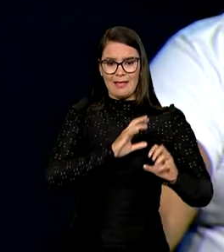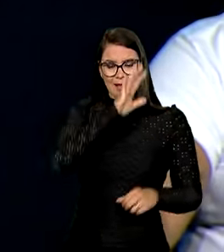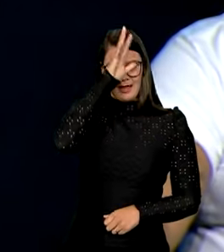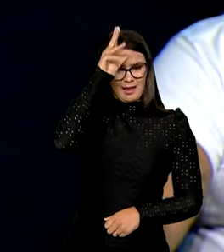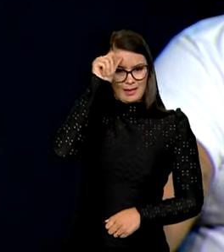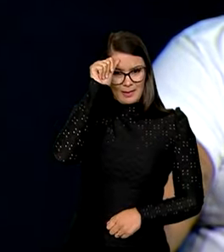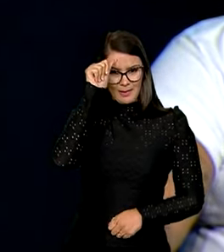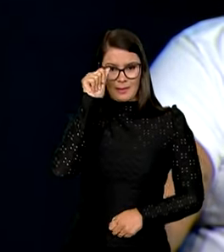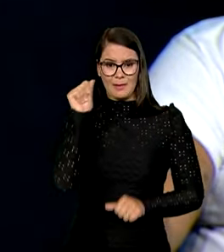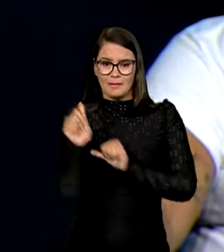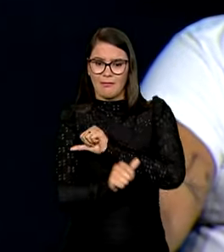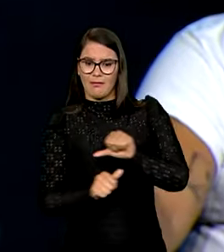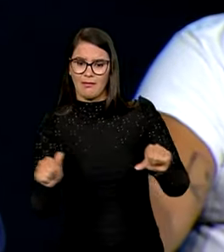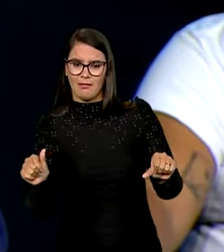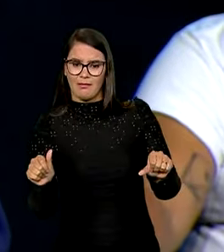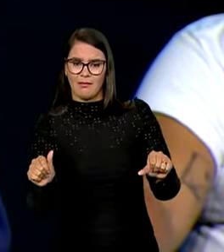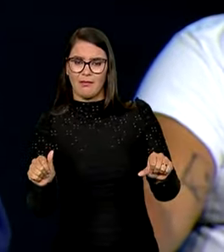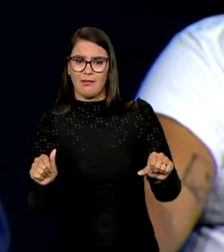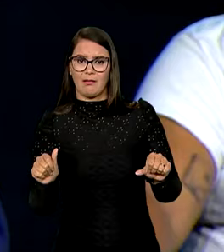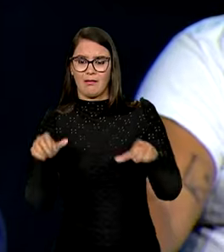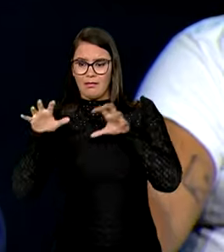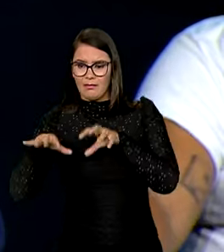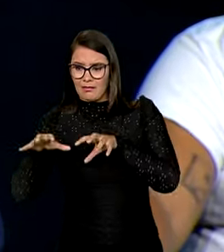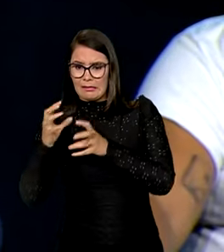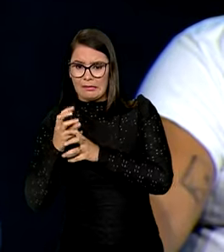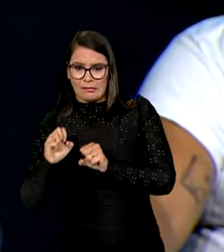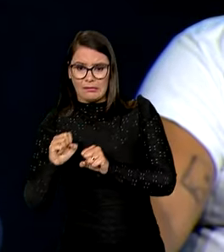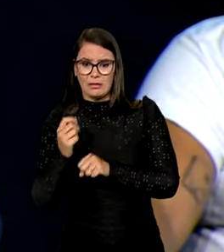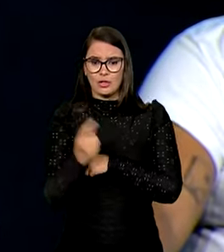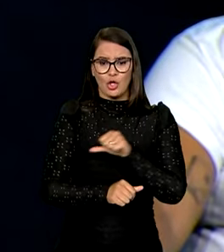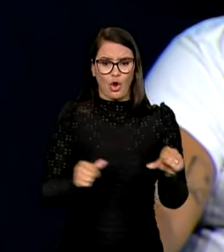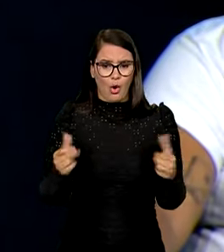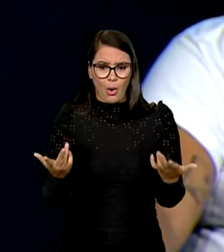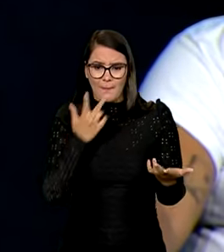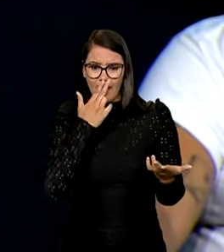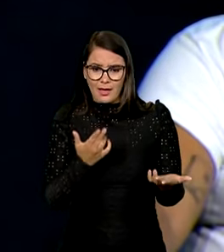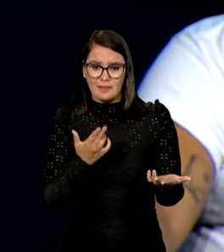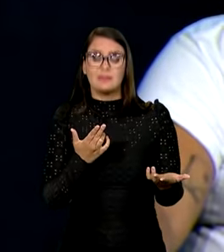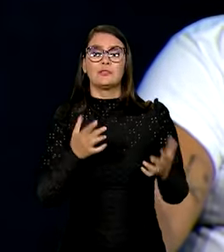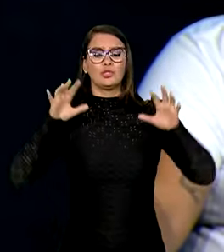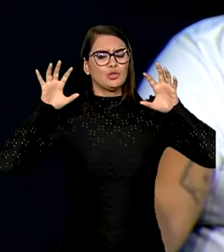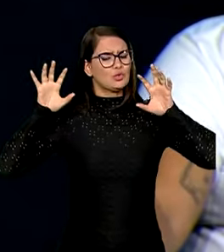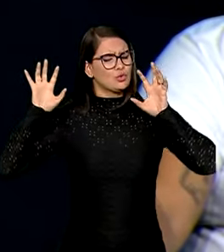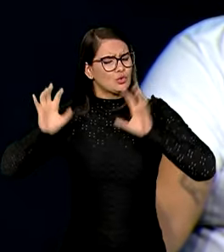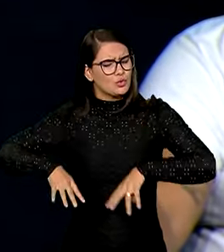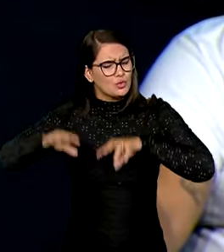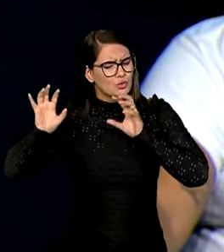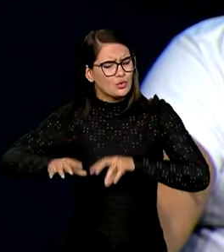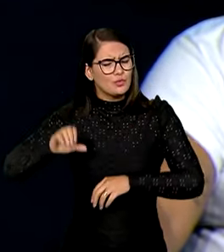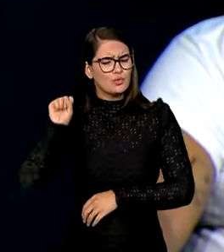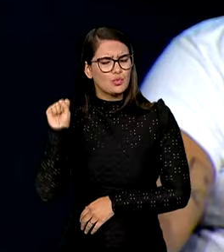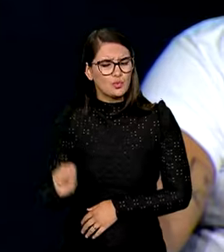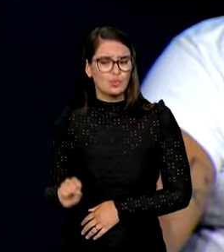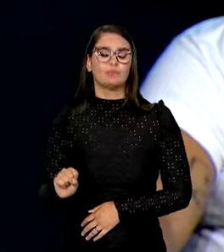sertão virando o mar e o mar virando o sertão, como já dizia a poesia, e com chuvas torrenciais no